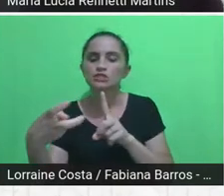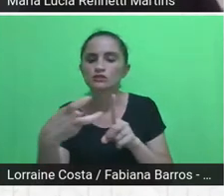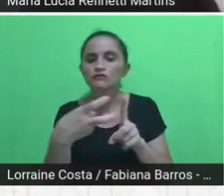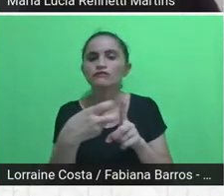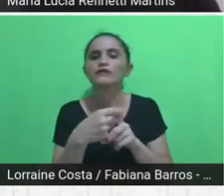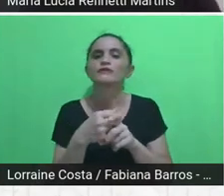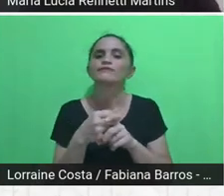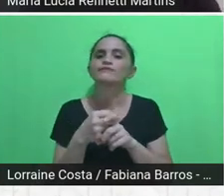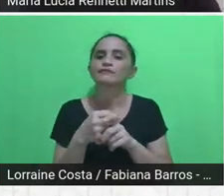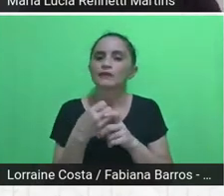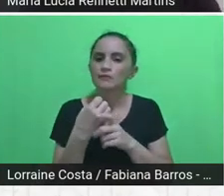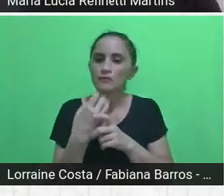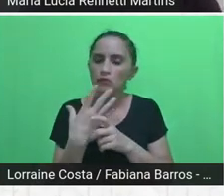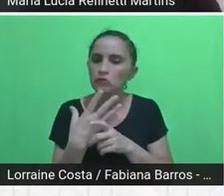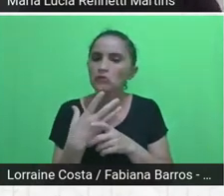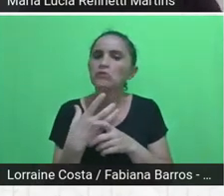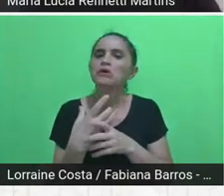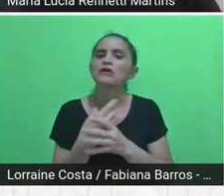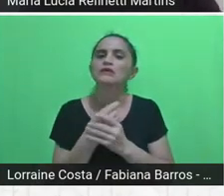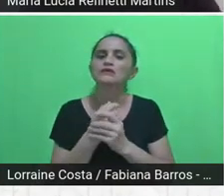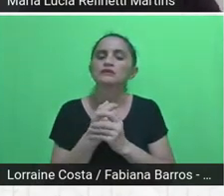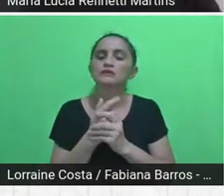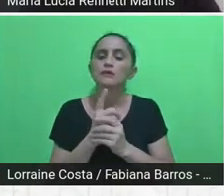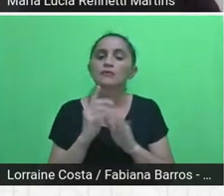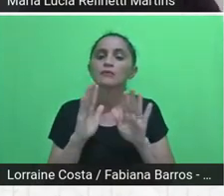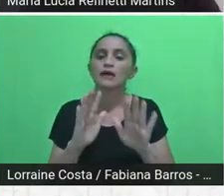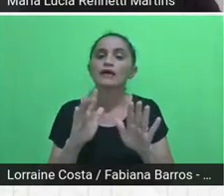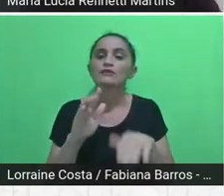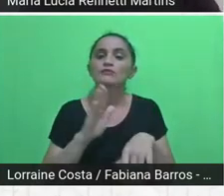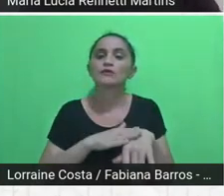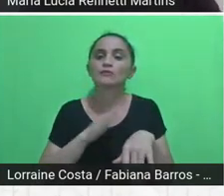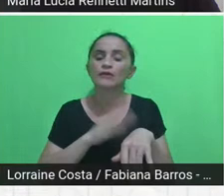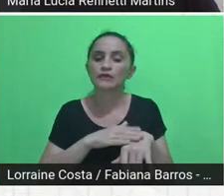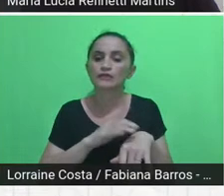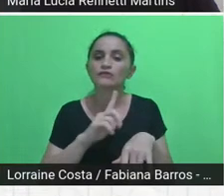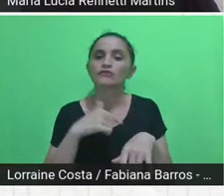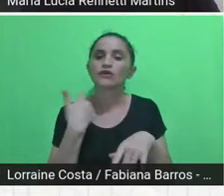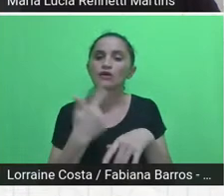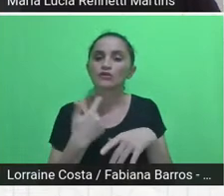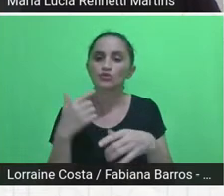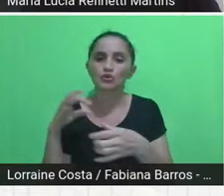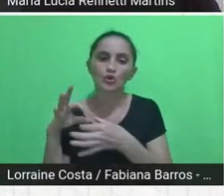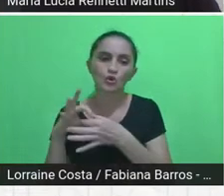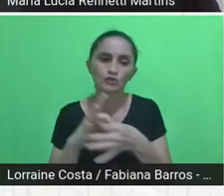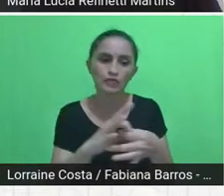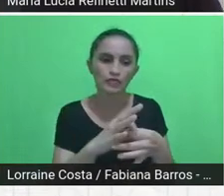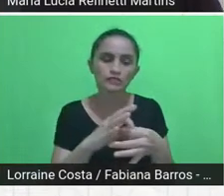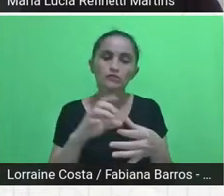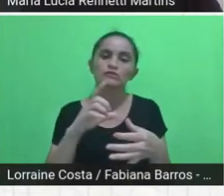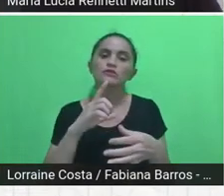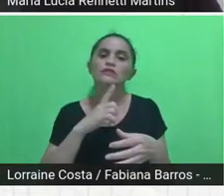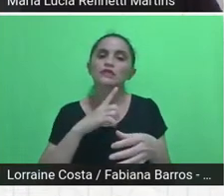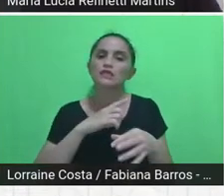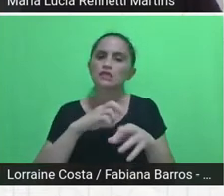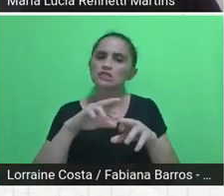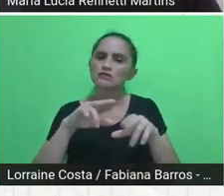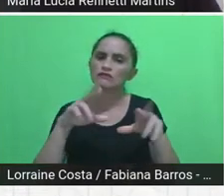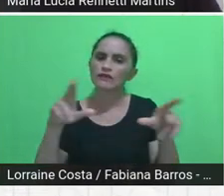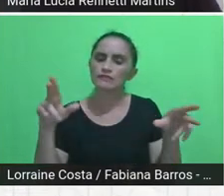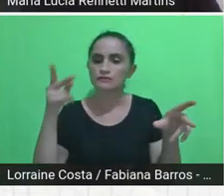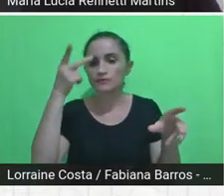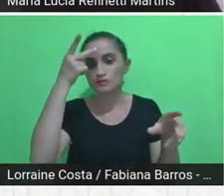momento a gente vive um contexto bastante diverso e onde ela fica